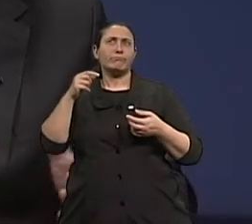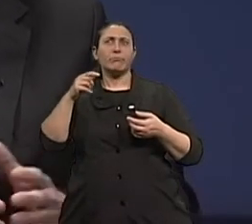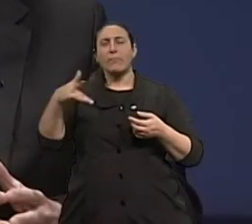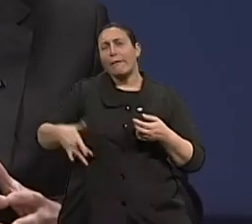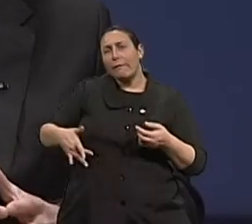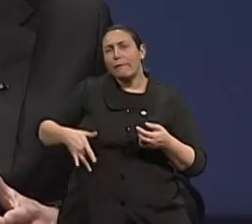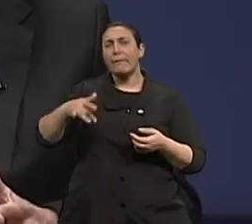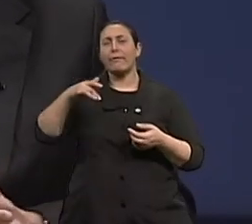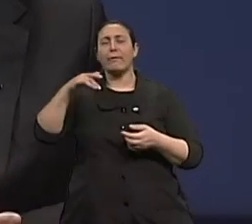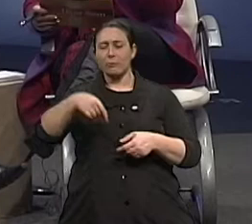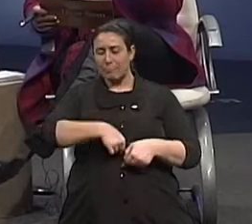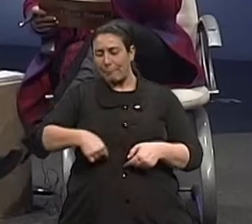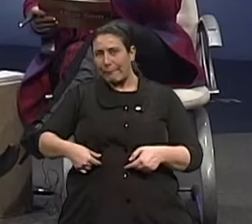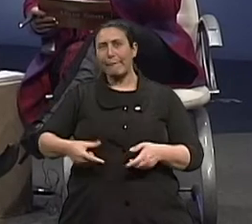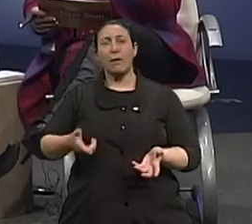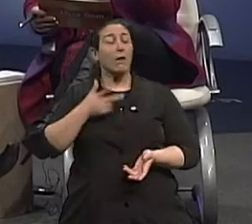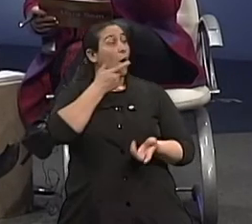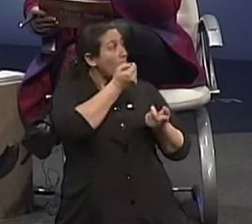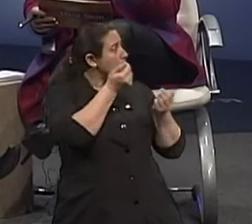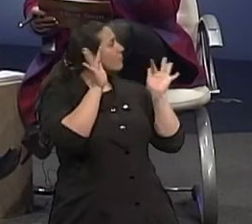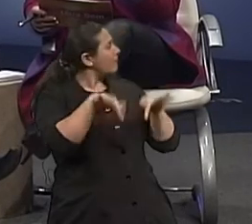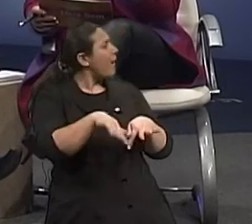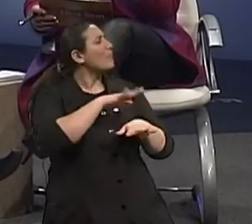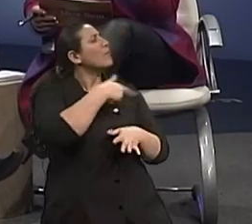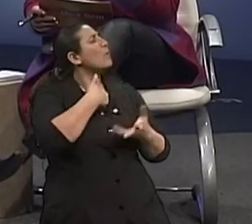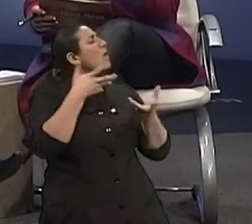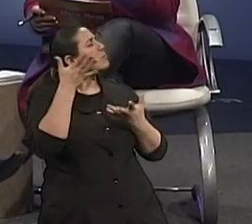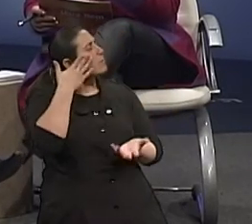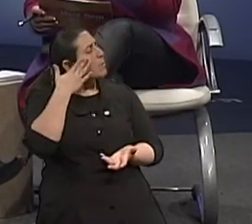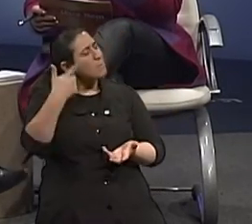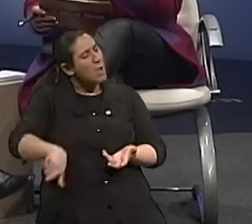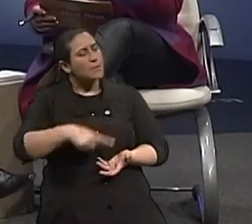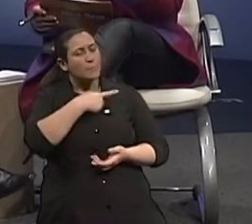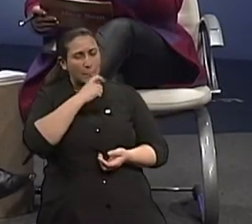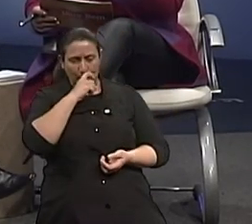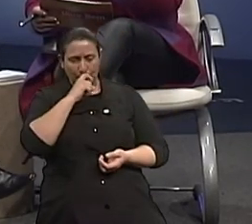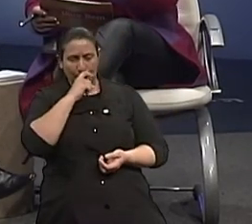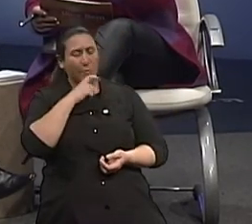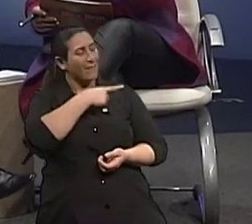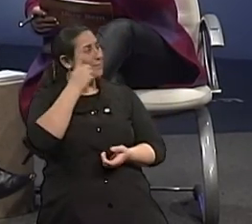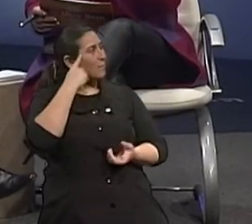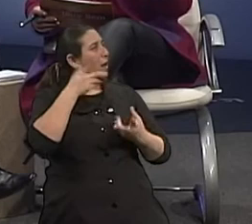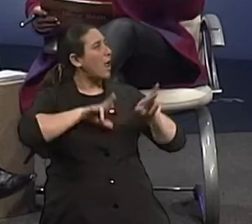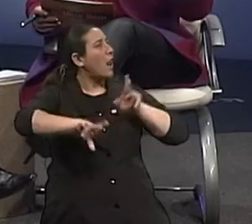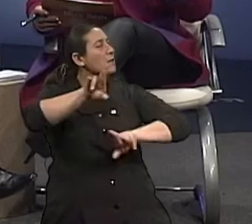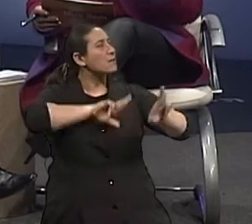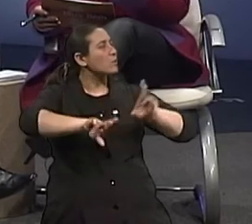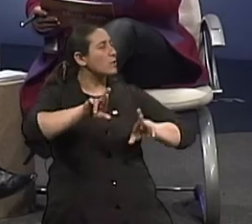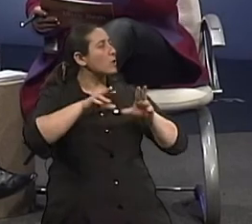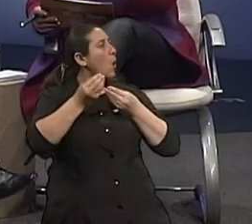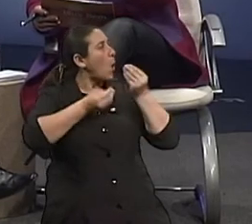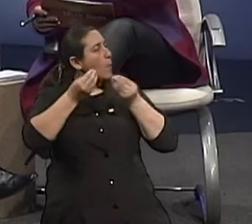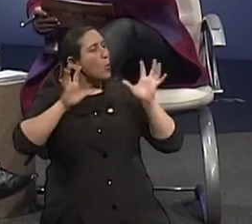devo fazer o uso de álcool. Doutor, nós estamos quase no final do programa, mas eu ainda queria que o senhor falasse o seguinte, doutor, a questão das relações, das inter